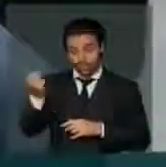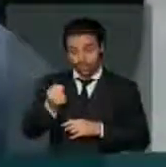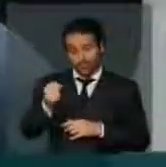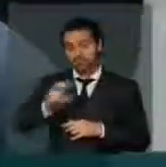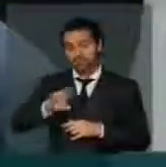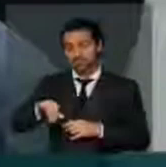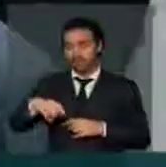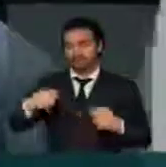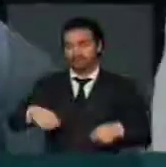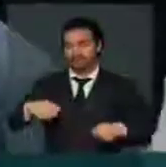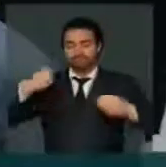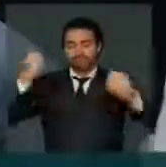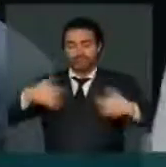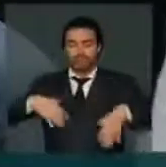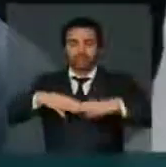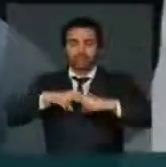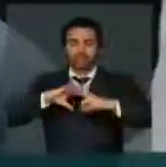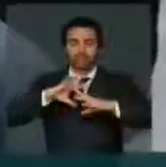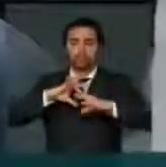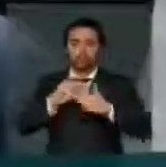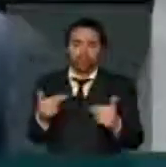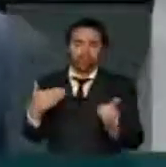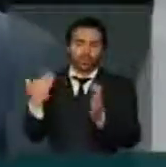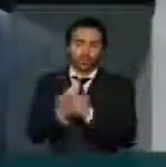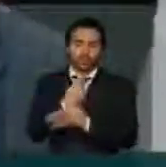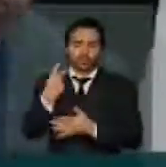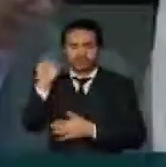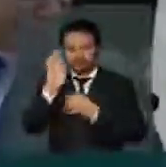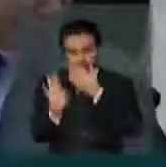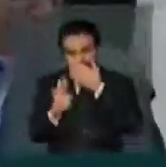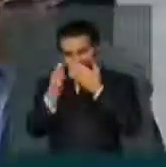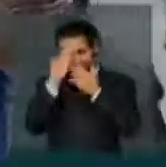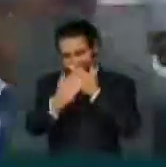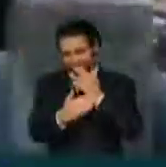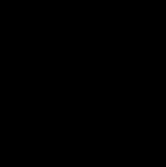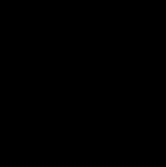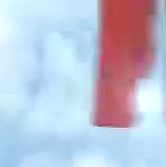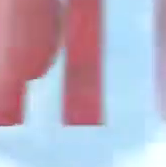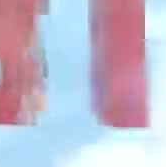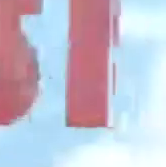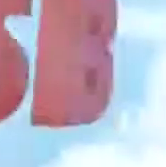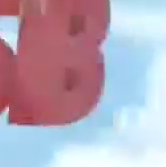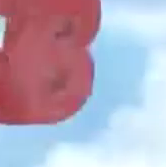esclarecer muita coisa nesse país, presidente. Muito obrigado. Que agradeço, senão deputado. Obrigado.